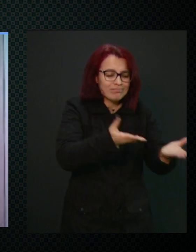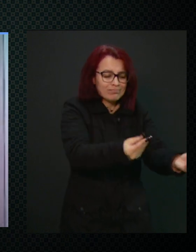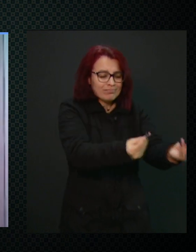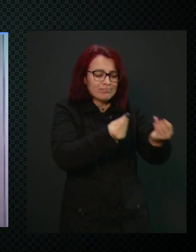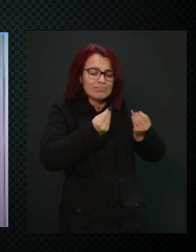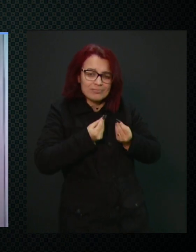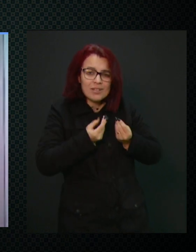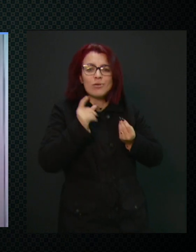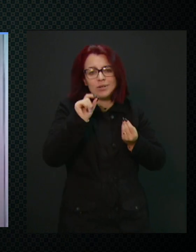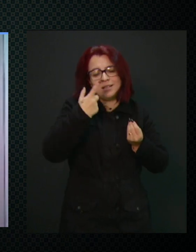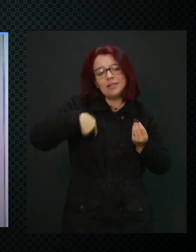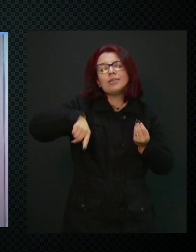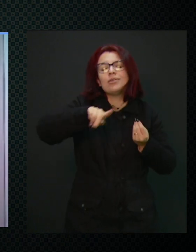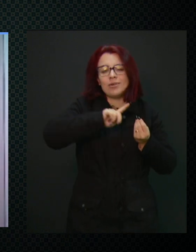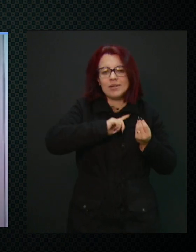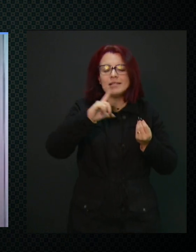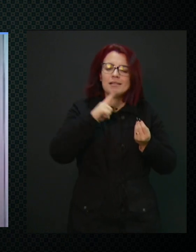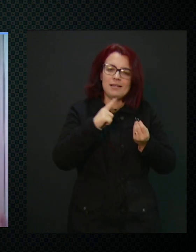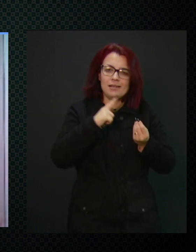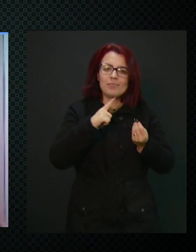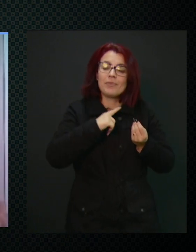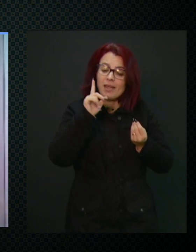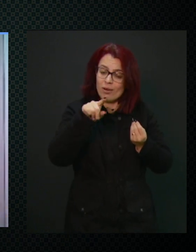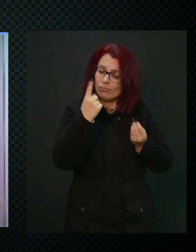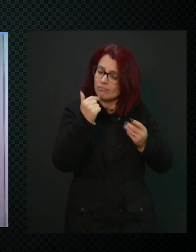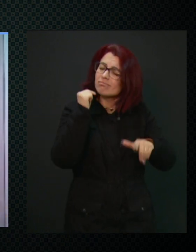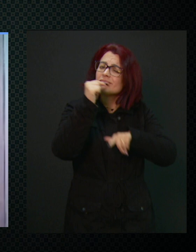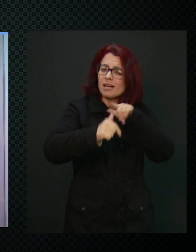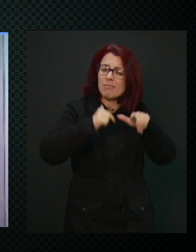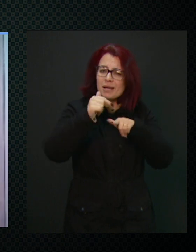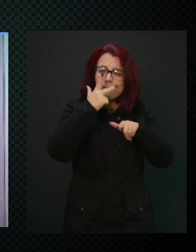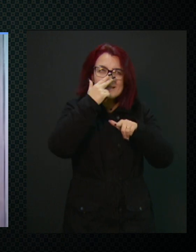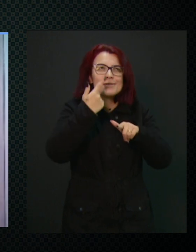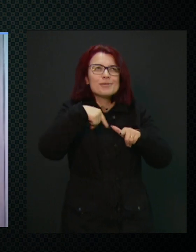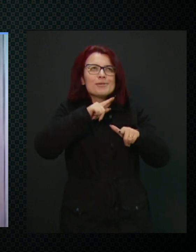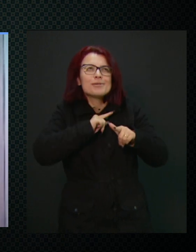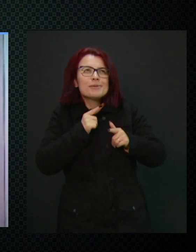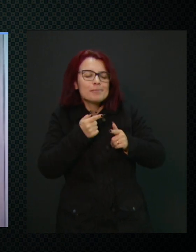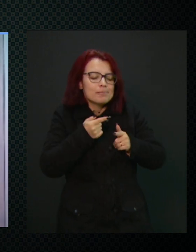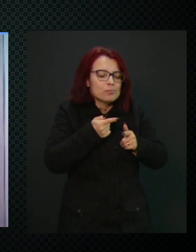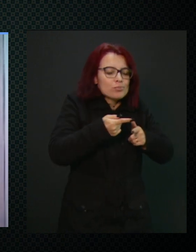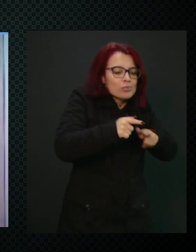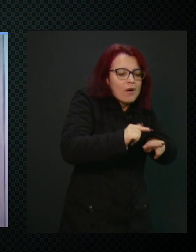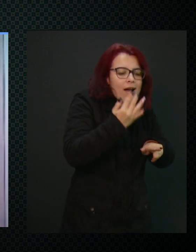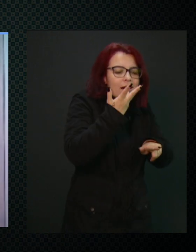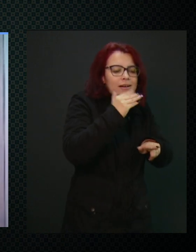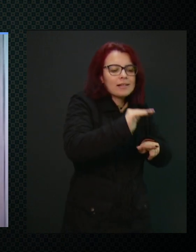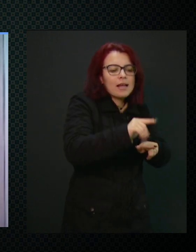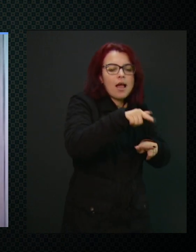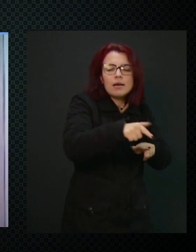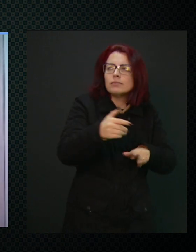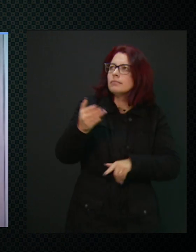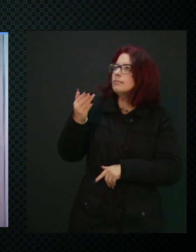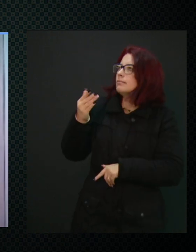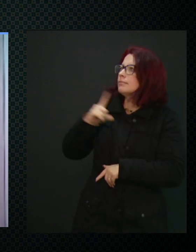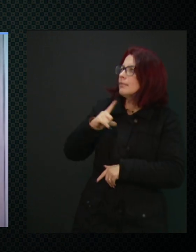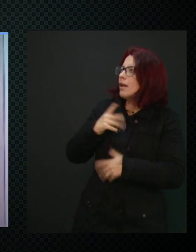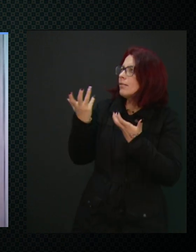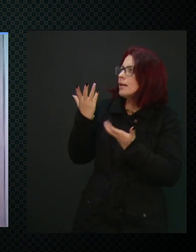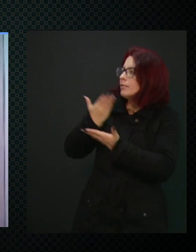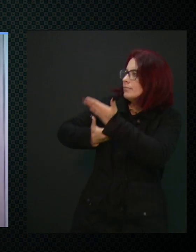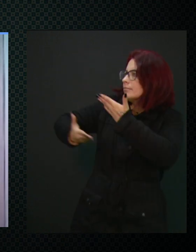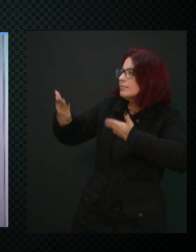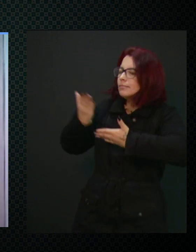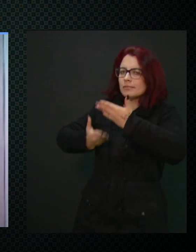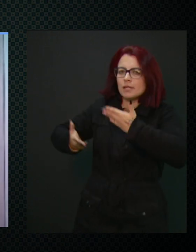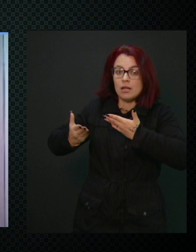nós queremos. Realmente é um trabalho, é uma provocação na criança para que ela possa interagir. O